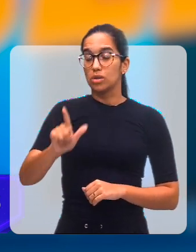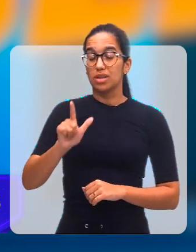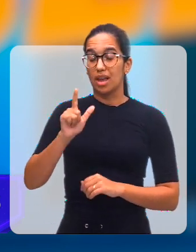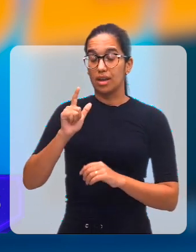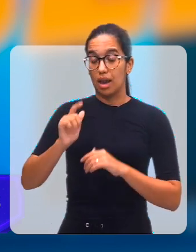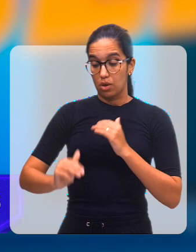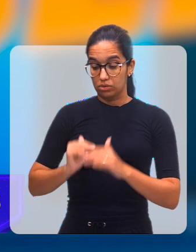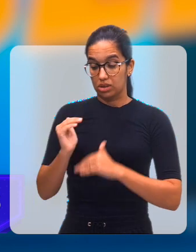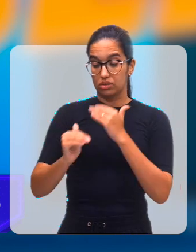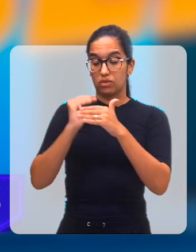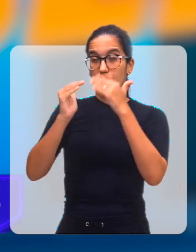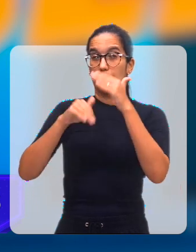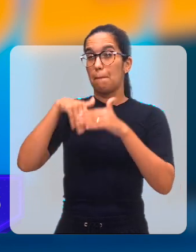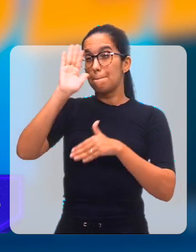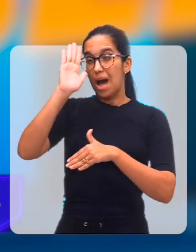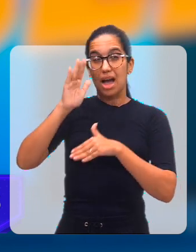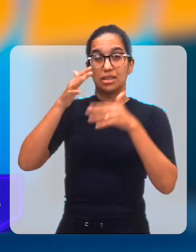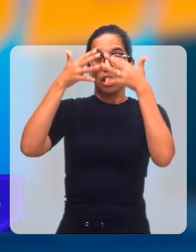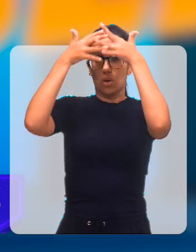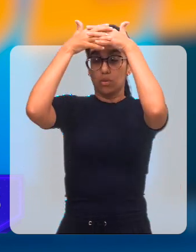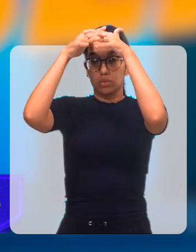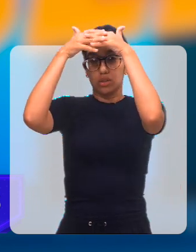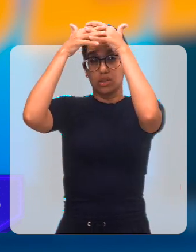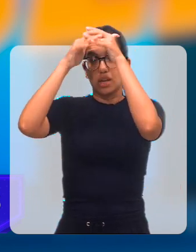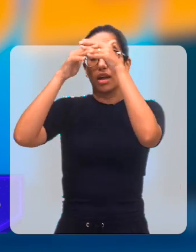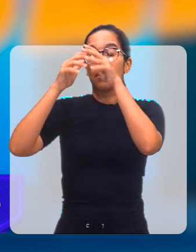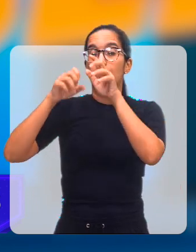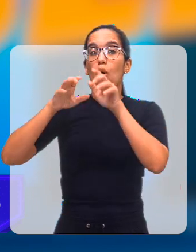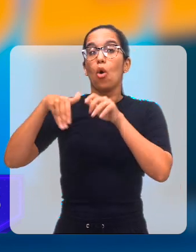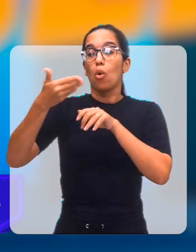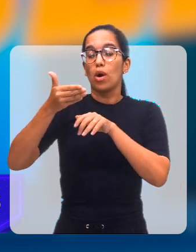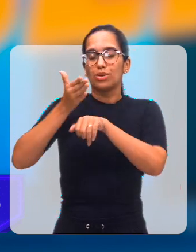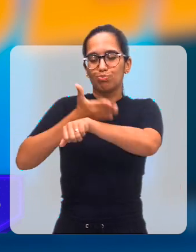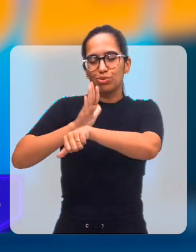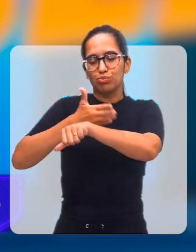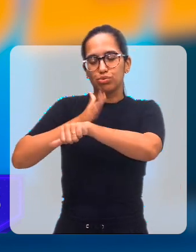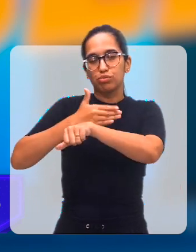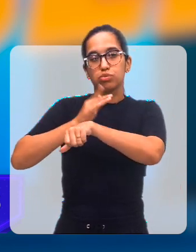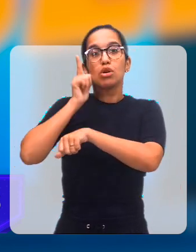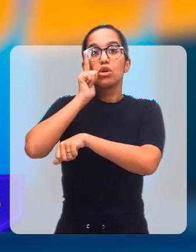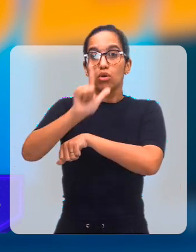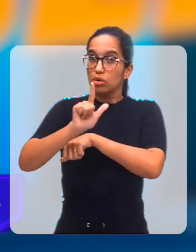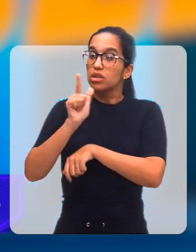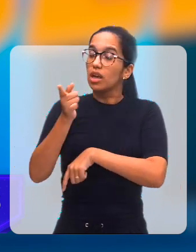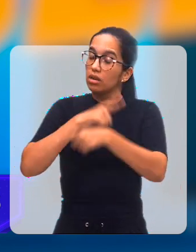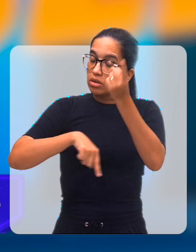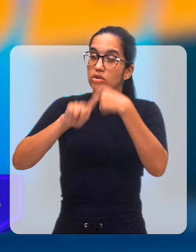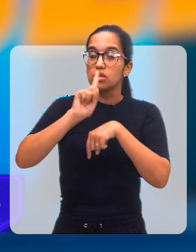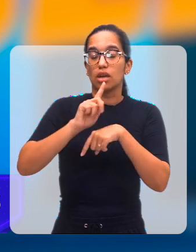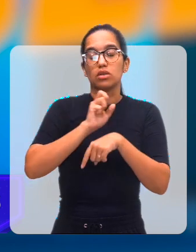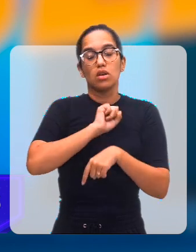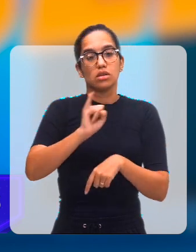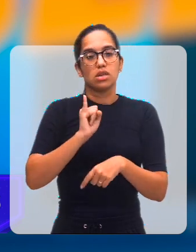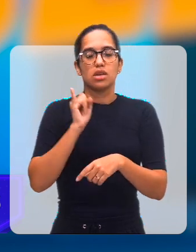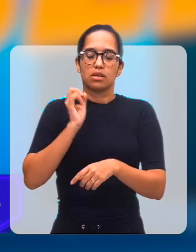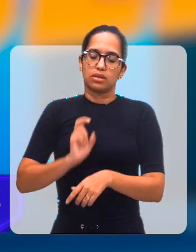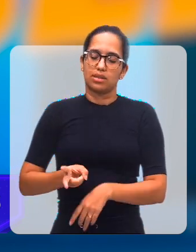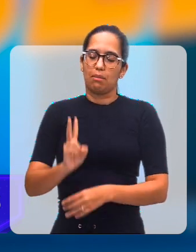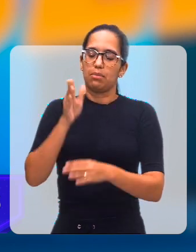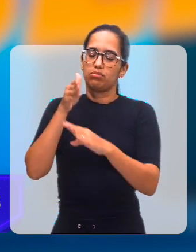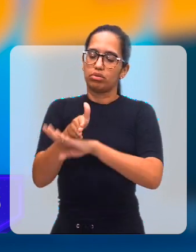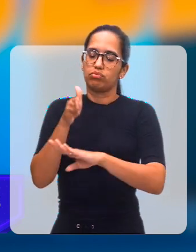praticidade maior de desenvolvimento cerebral. Então, se essa criança, ela vai para o atendimento